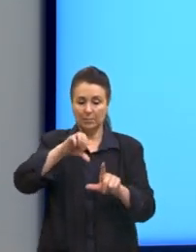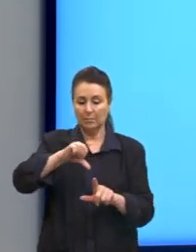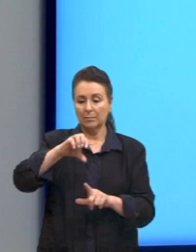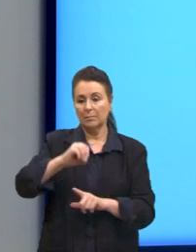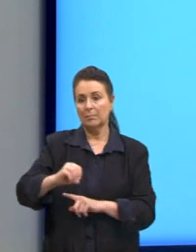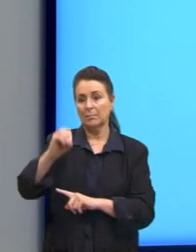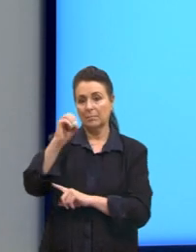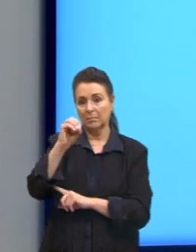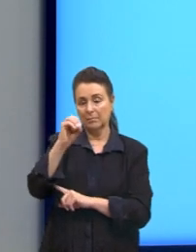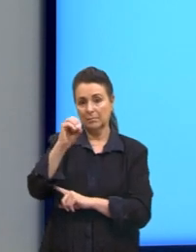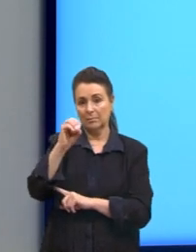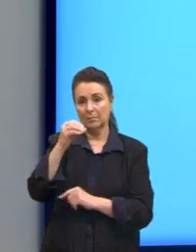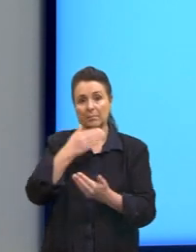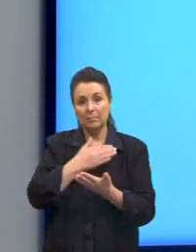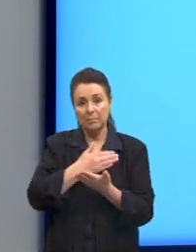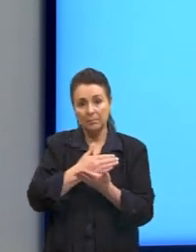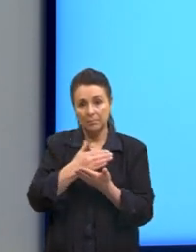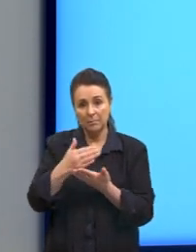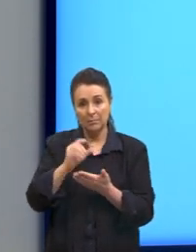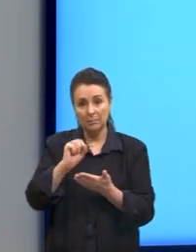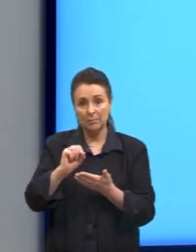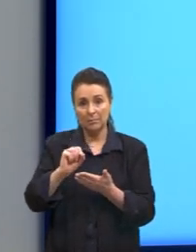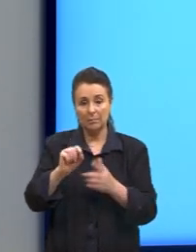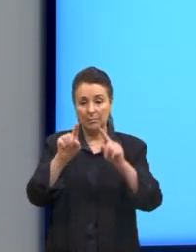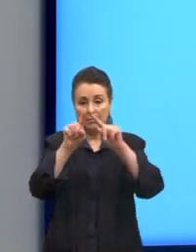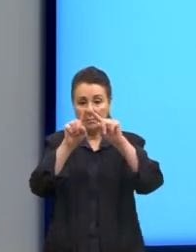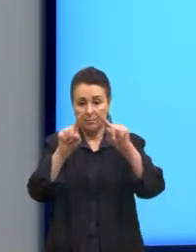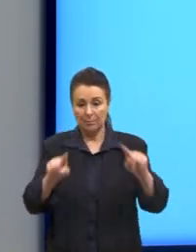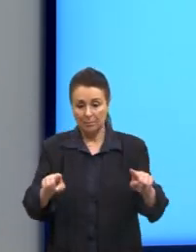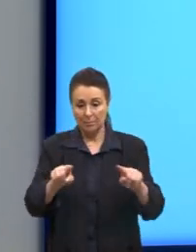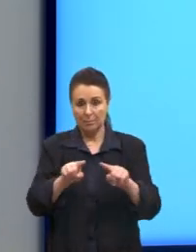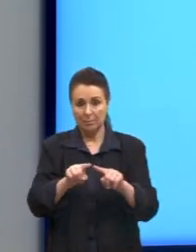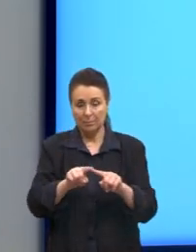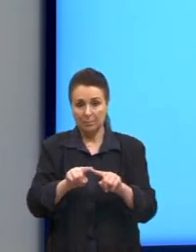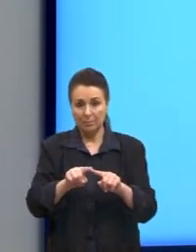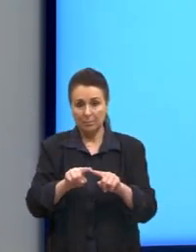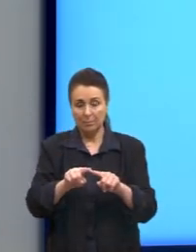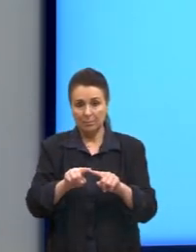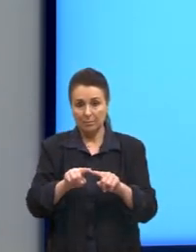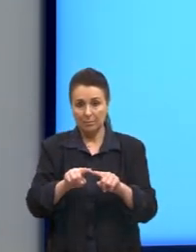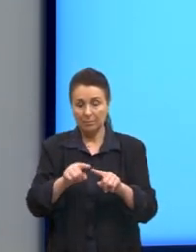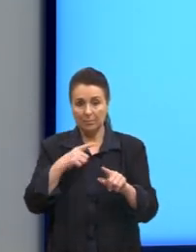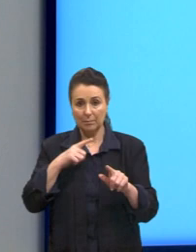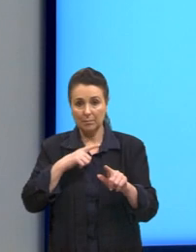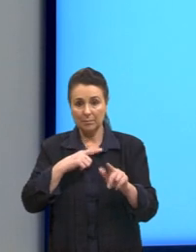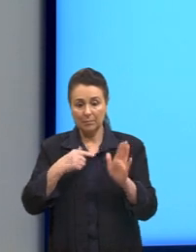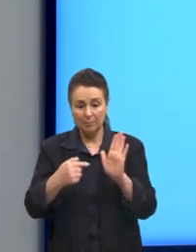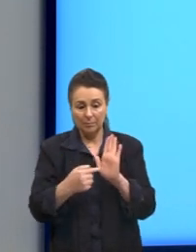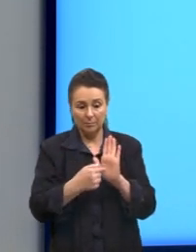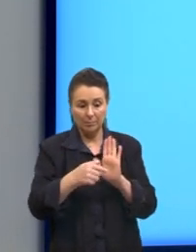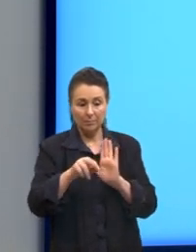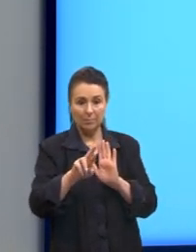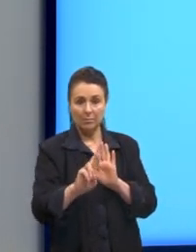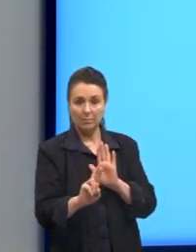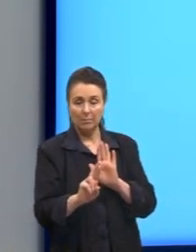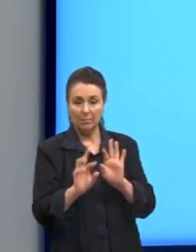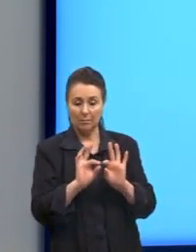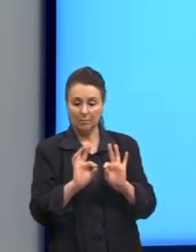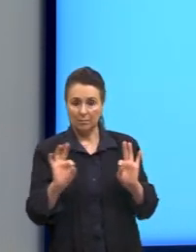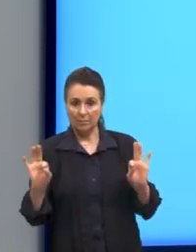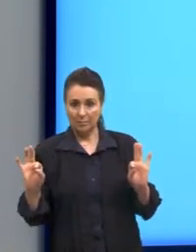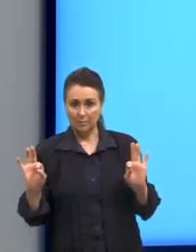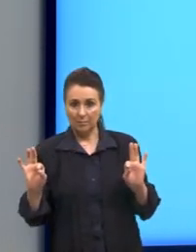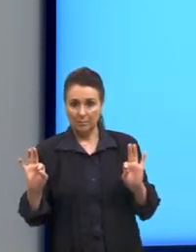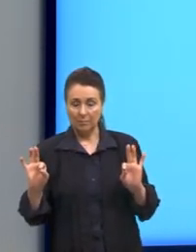formamos triângulos. Esse triângulo, ele vai até aquele pontinho R, né? Que a reta cruzou o eixo